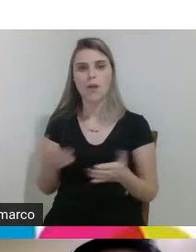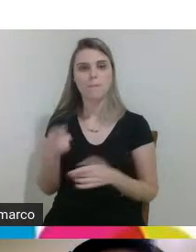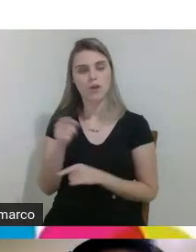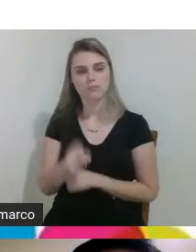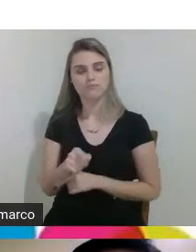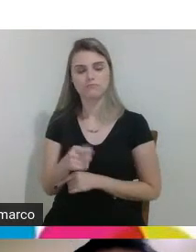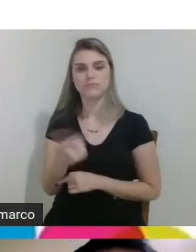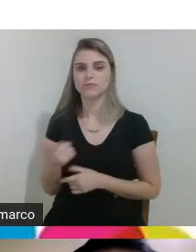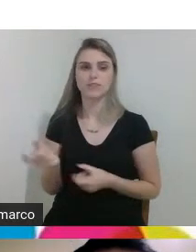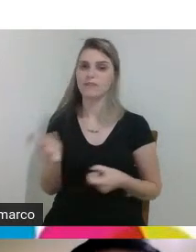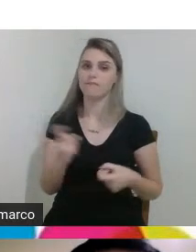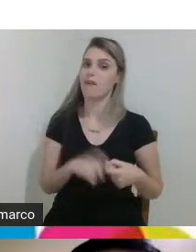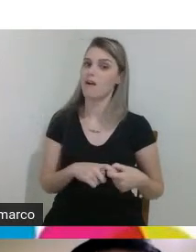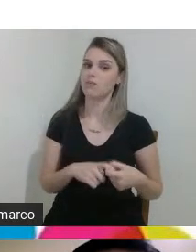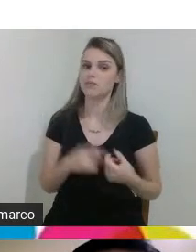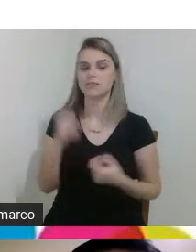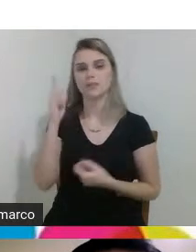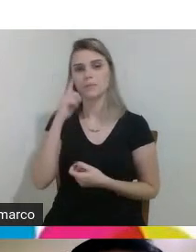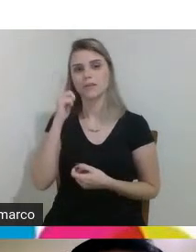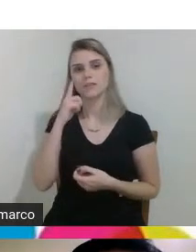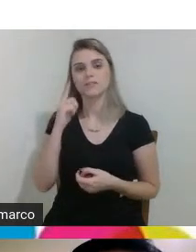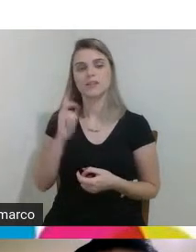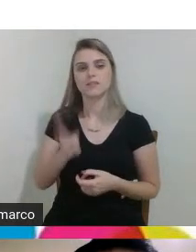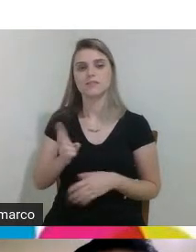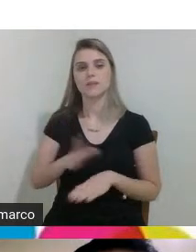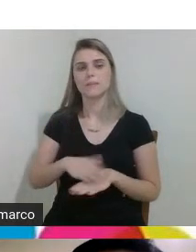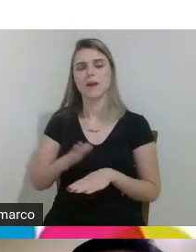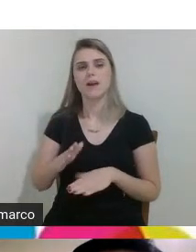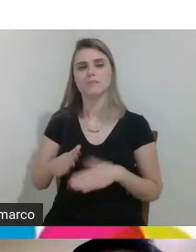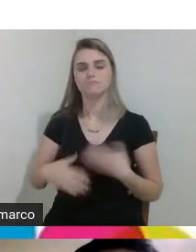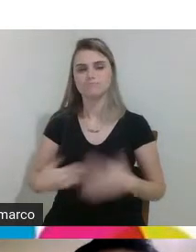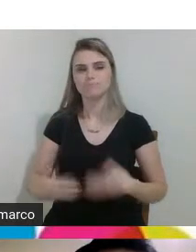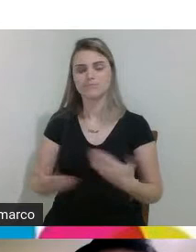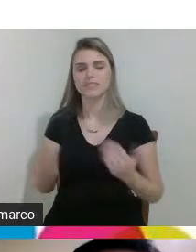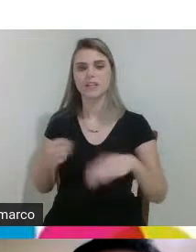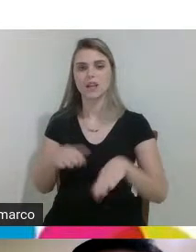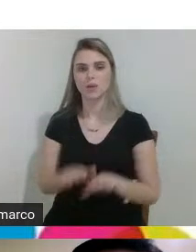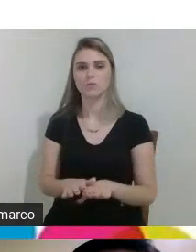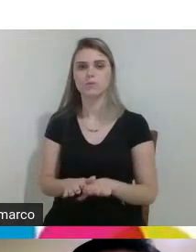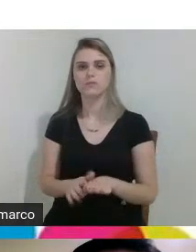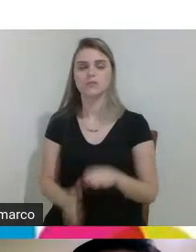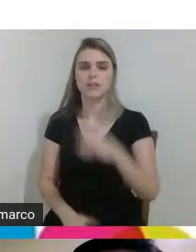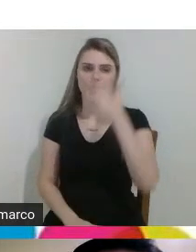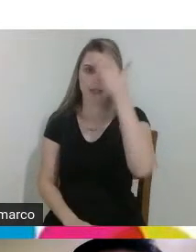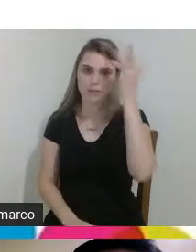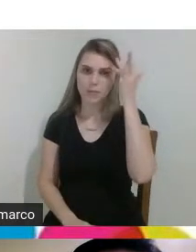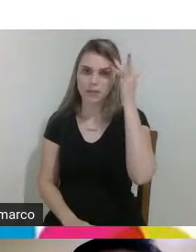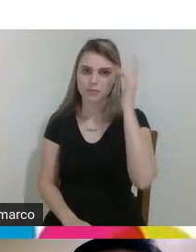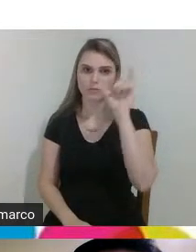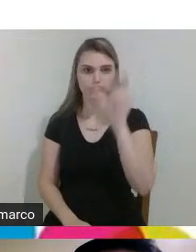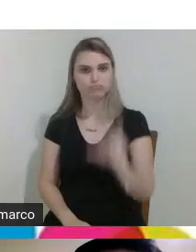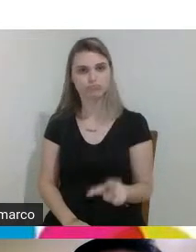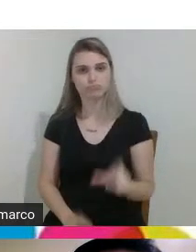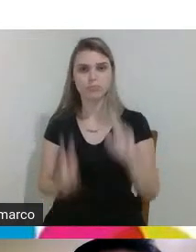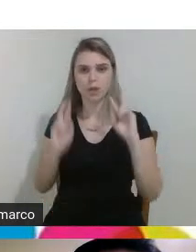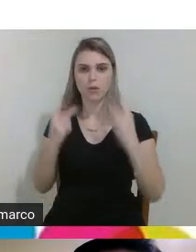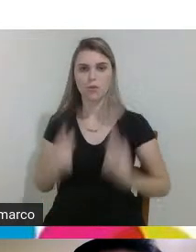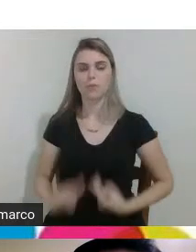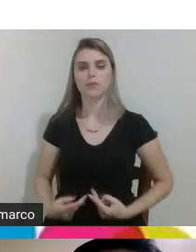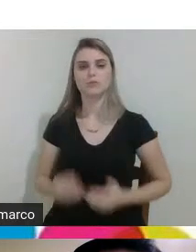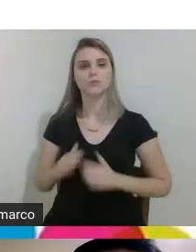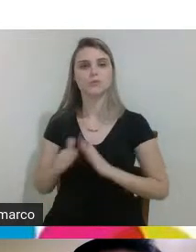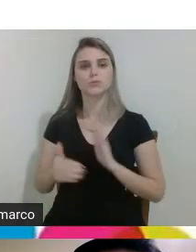tem volta nós temos que pensar cada vez mais na inclusão né e nas pessoas nos seres humanos né isso tudo